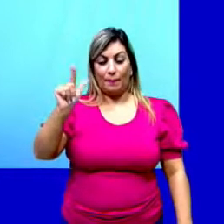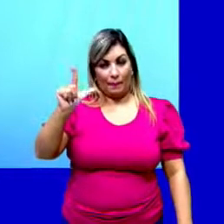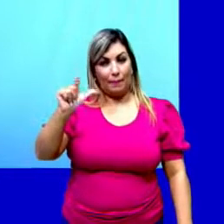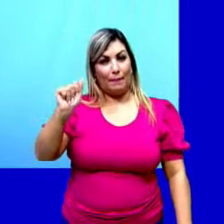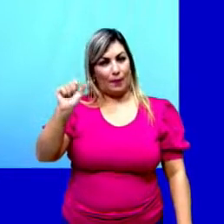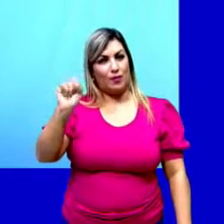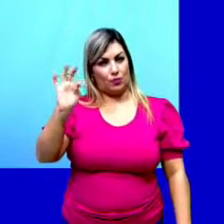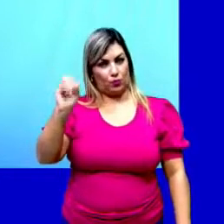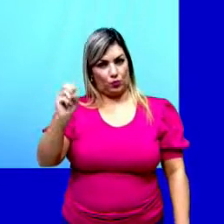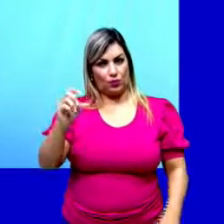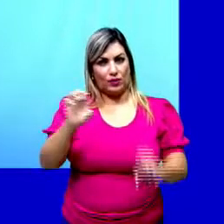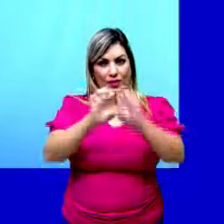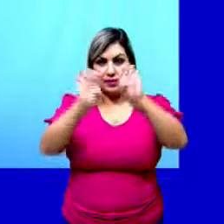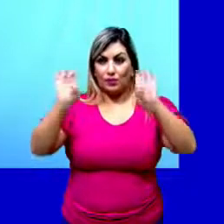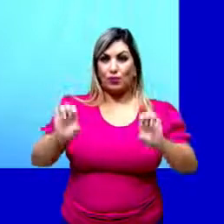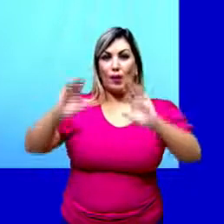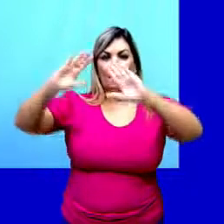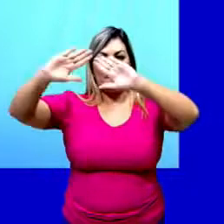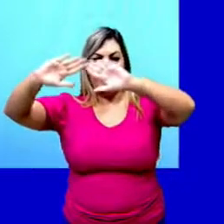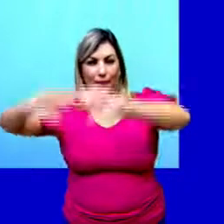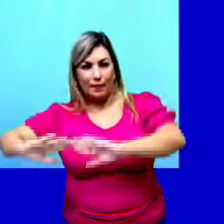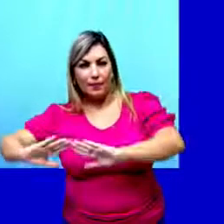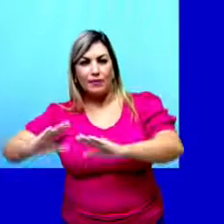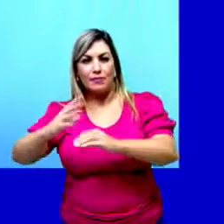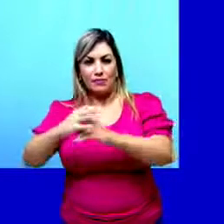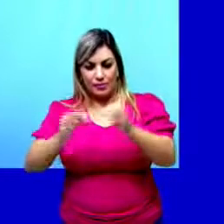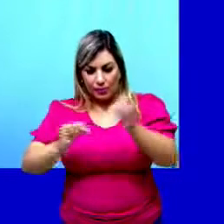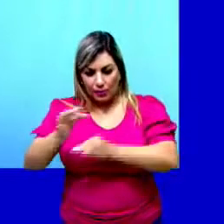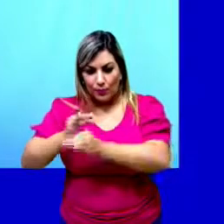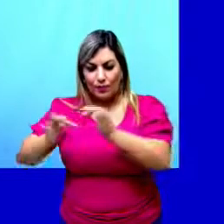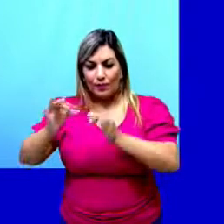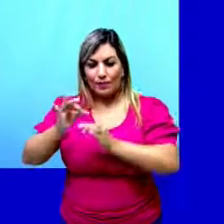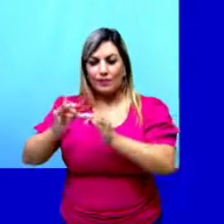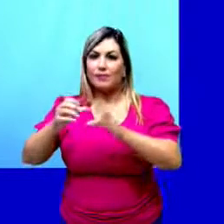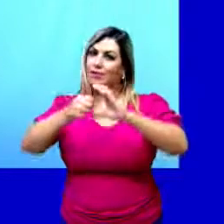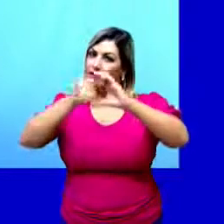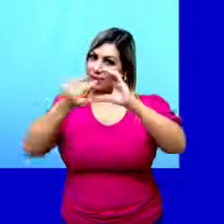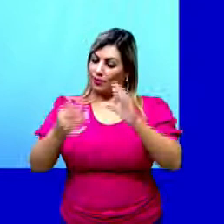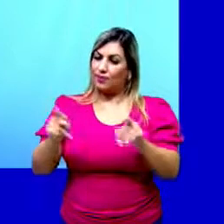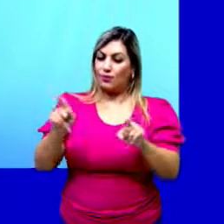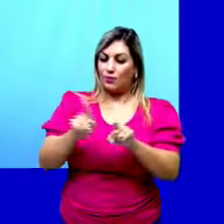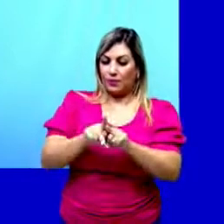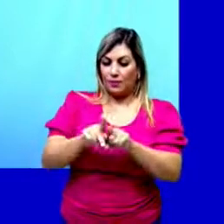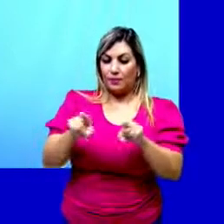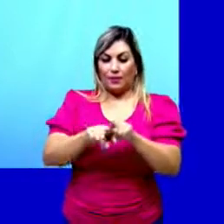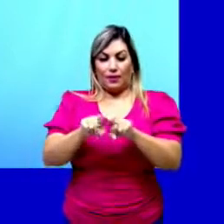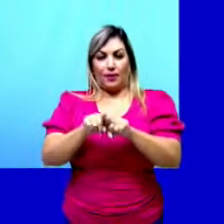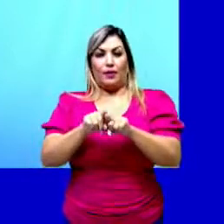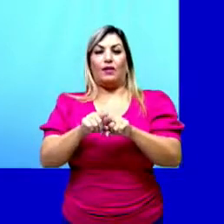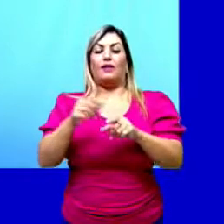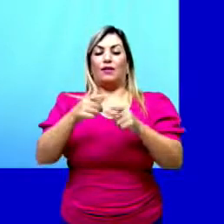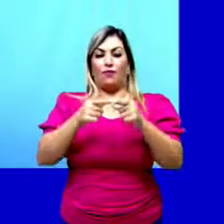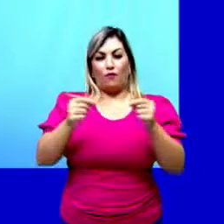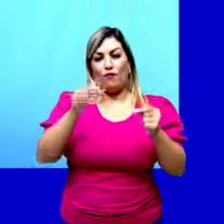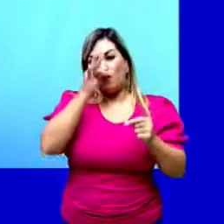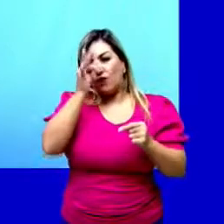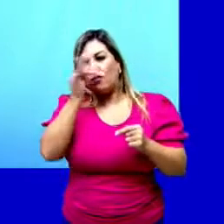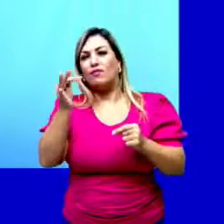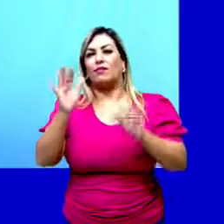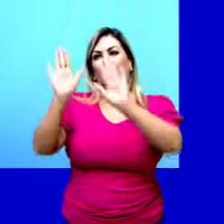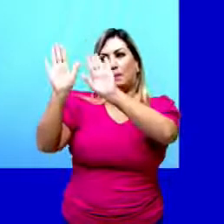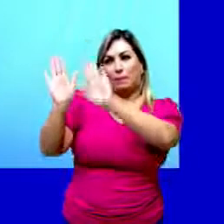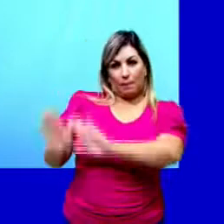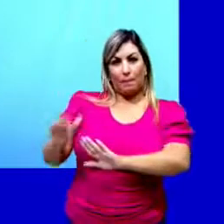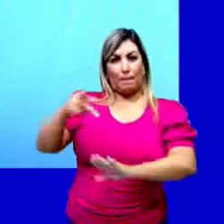que delimita é a parede celular. Esta é uma característica também dos vegetais. Parede